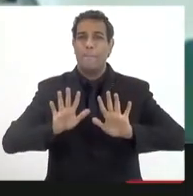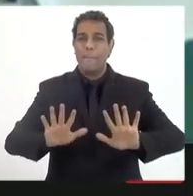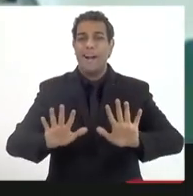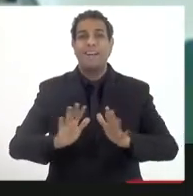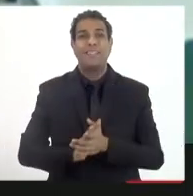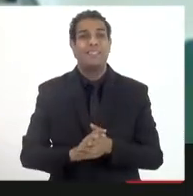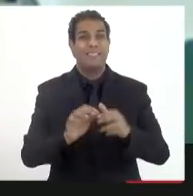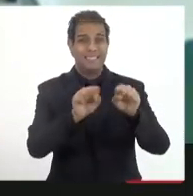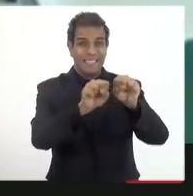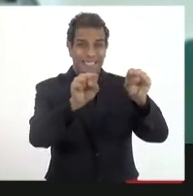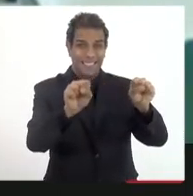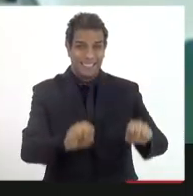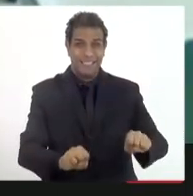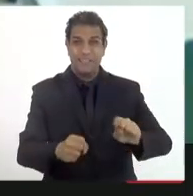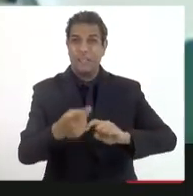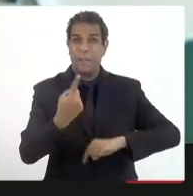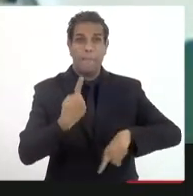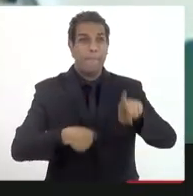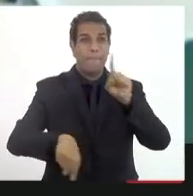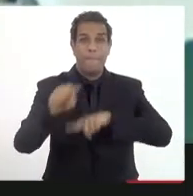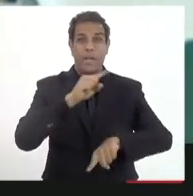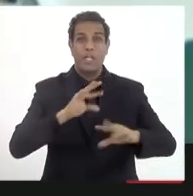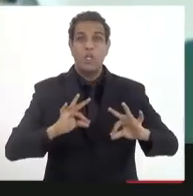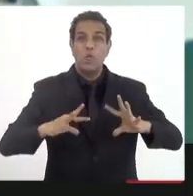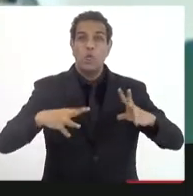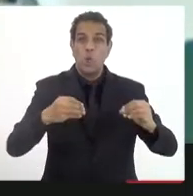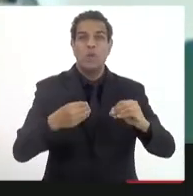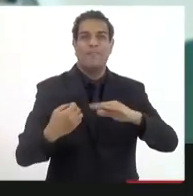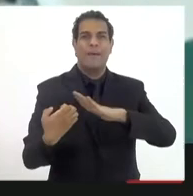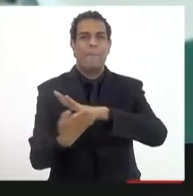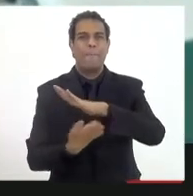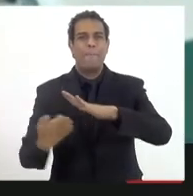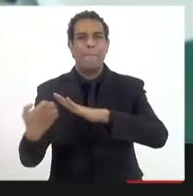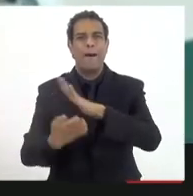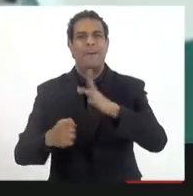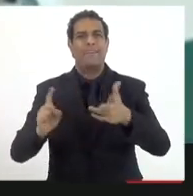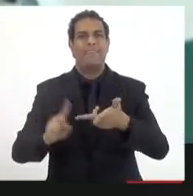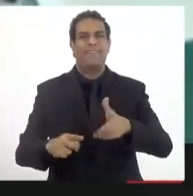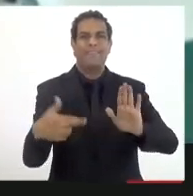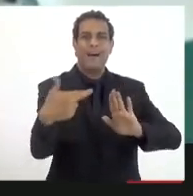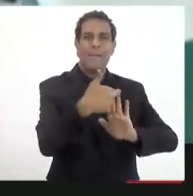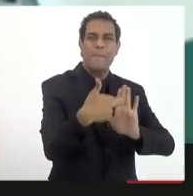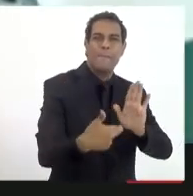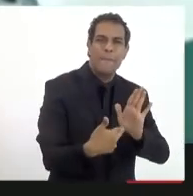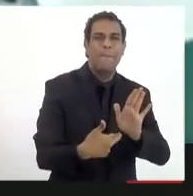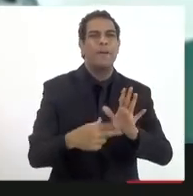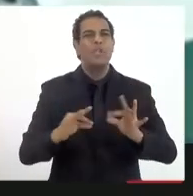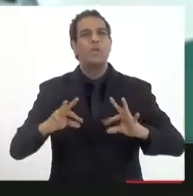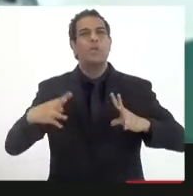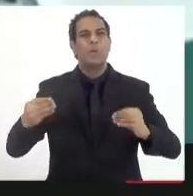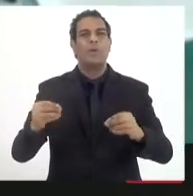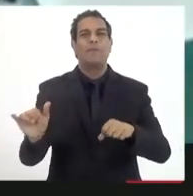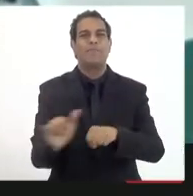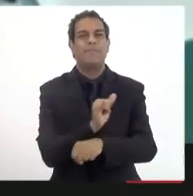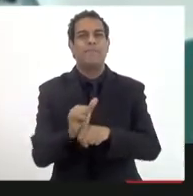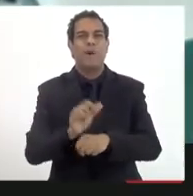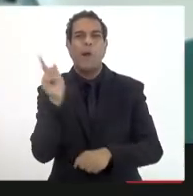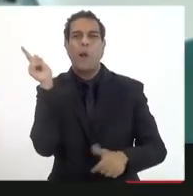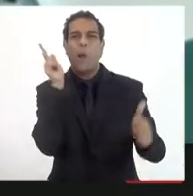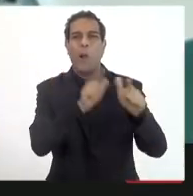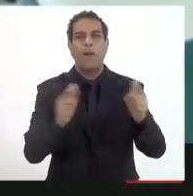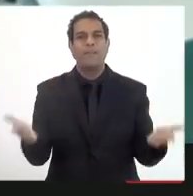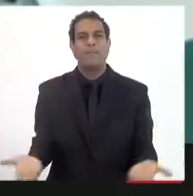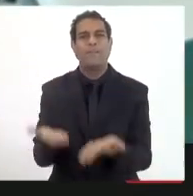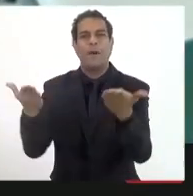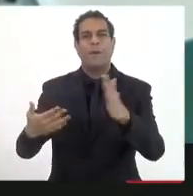O nosso Sistema Nacional de Inovação tem todas as instituições, todas as regulamentações, todos os instrumentos para que a gente pudesse fazer